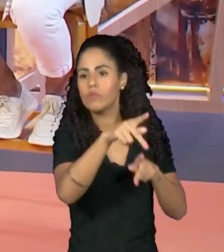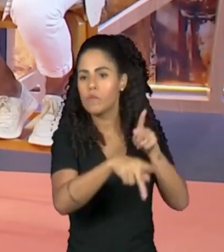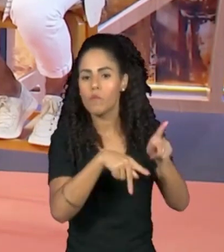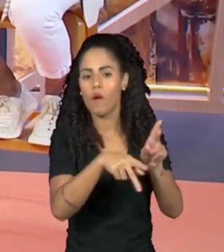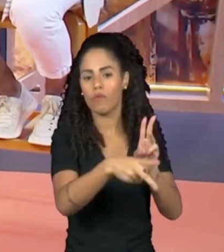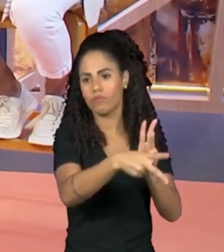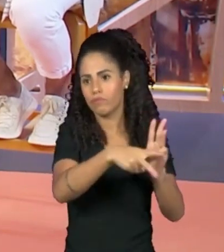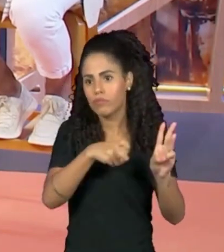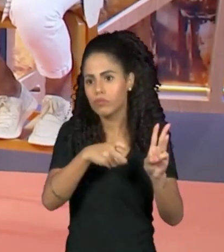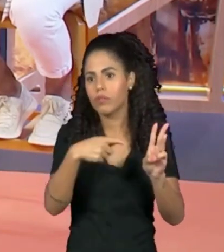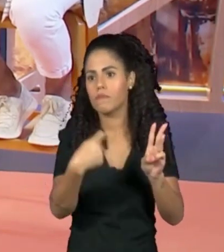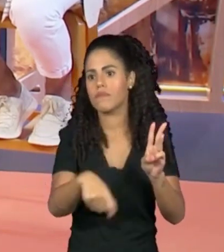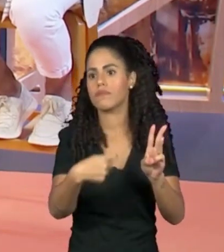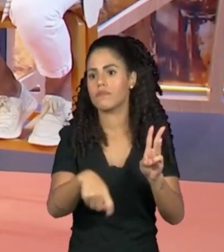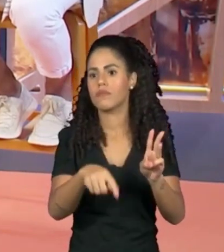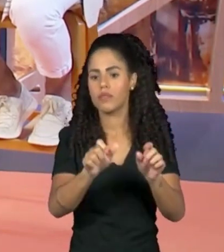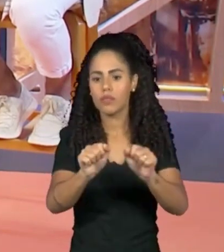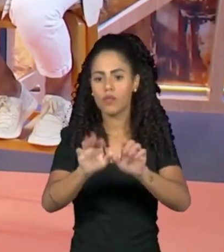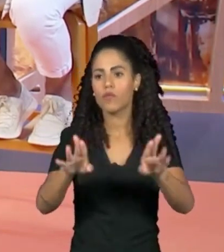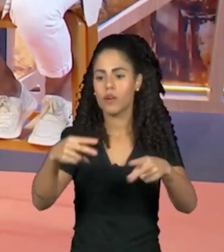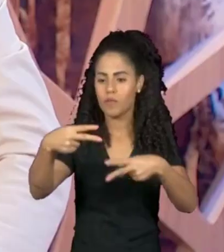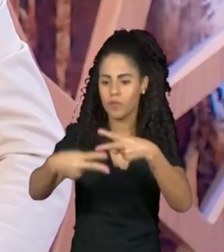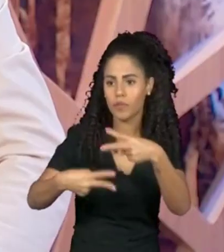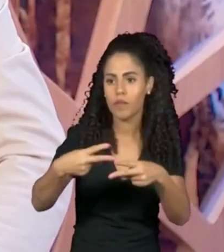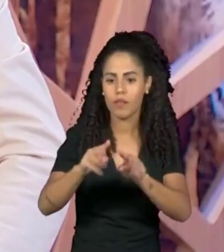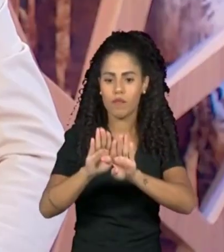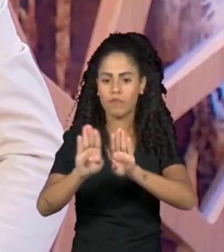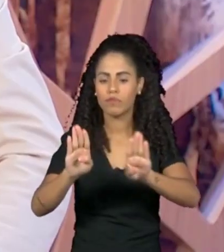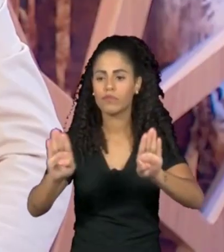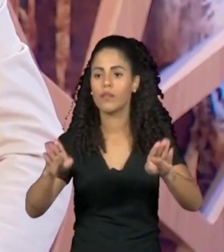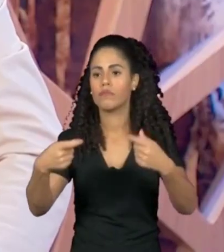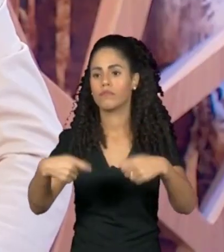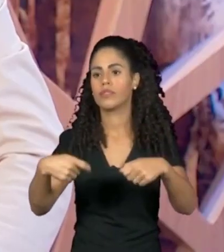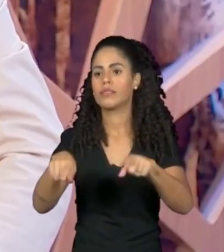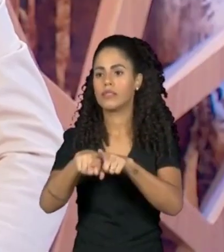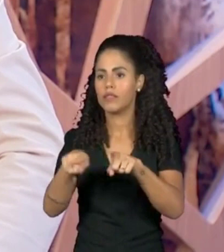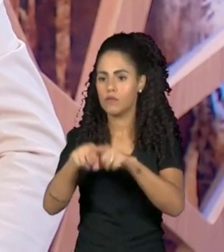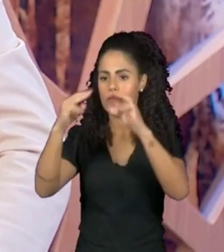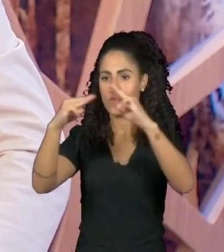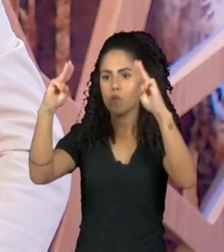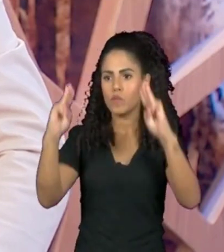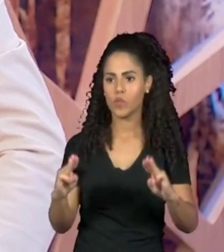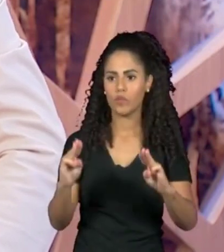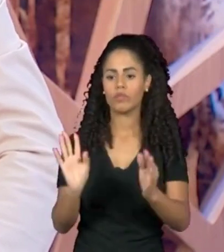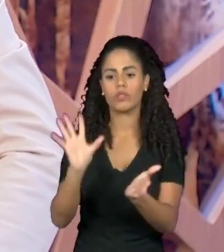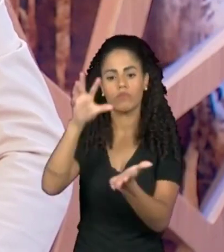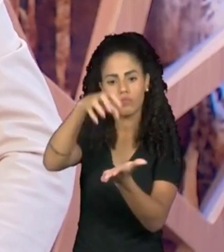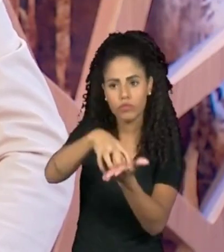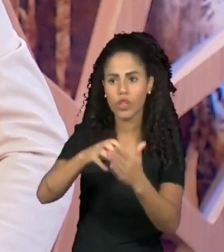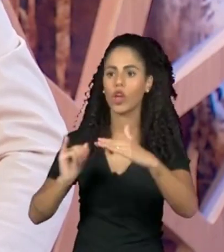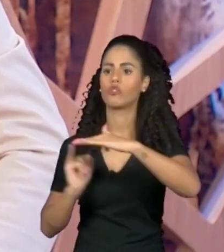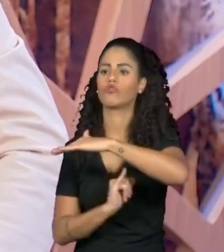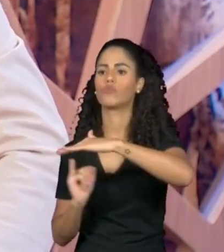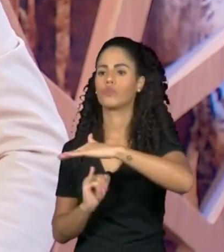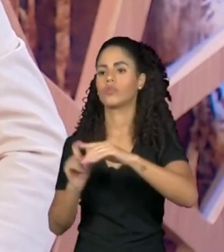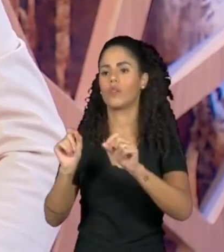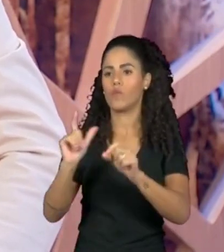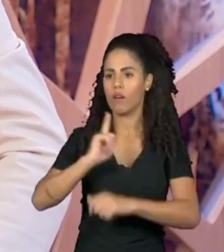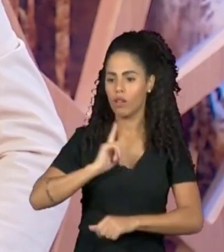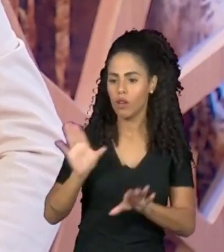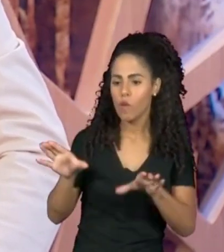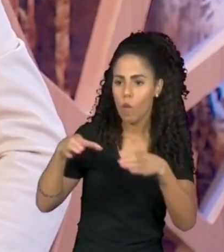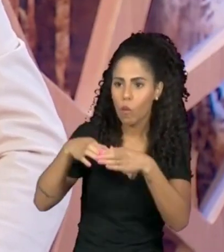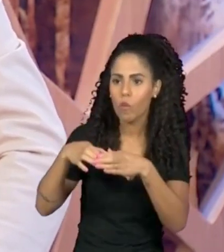curadoria de uma Bienal, na direção dos museus, nas instituições, nos conselhos, que são